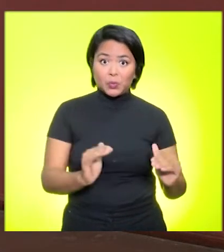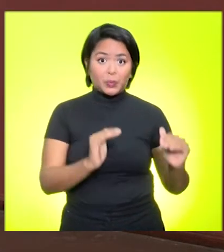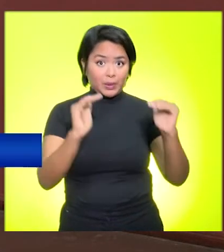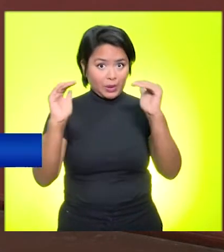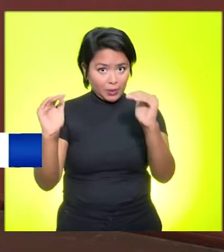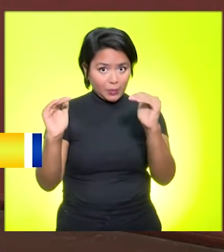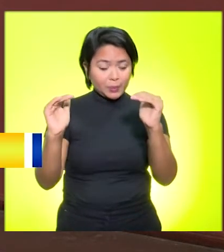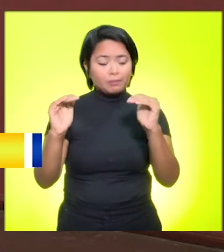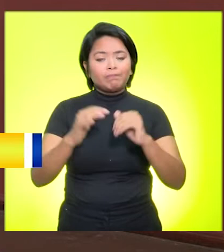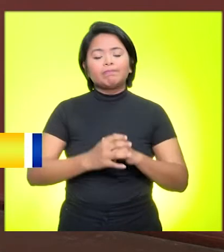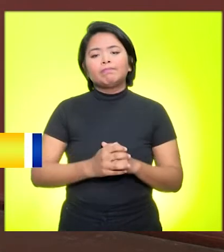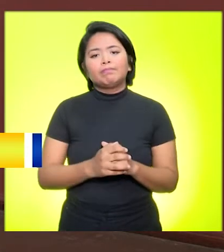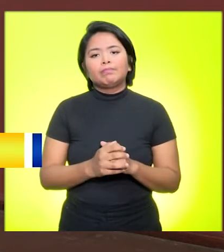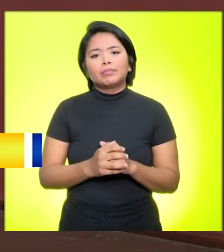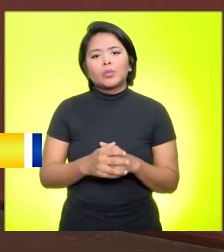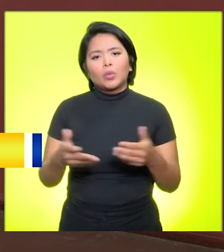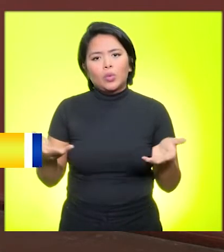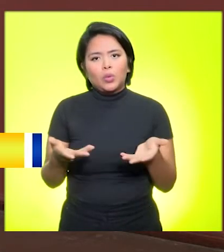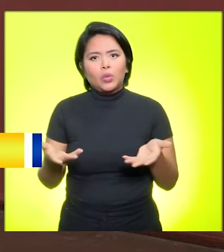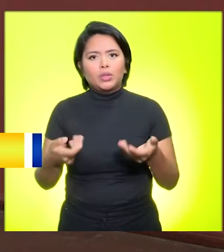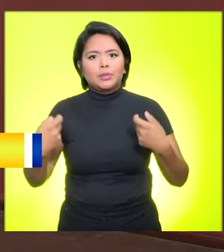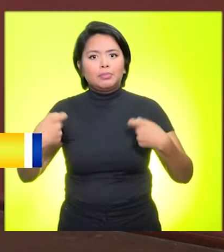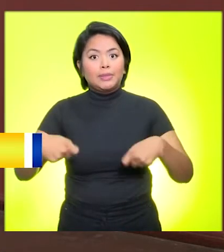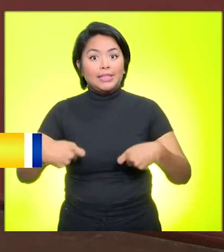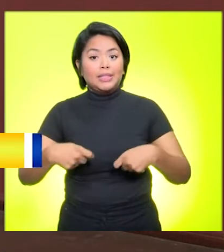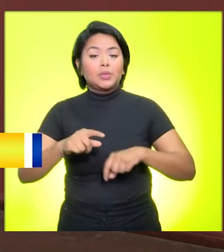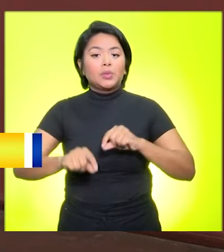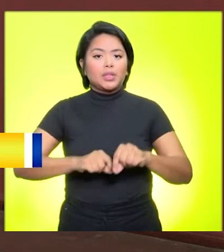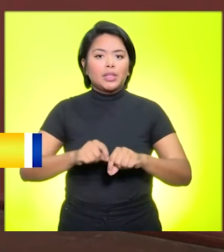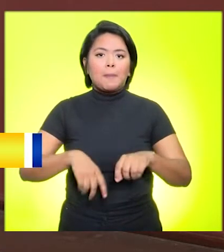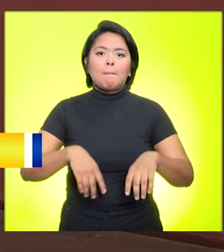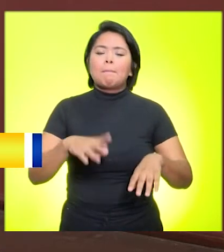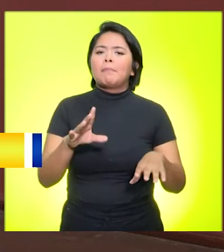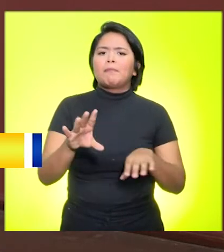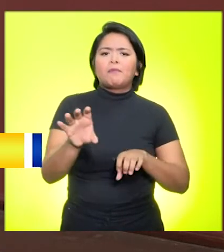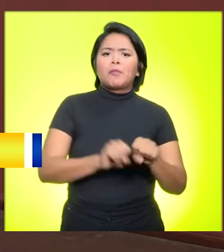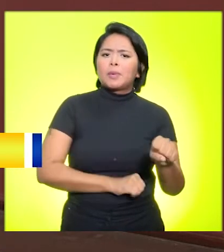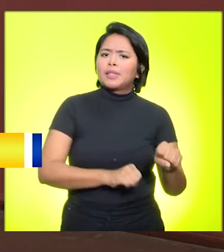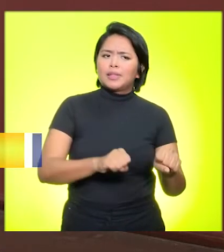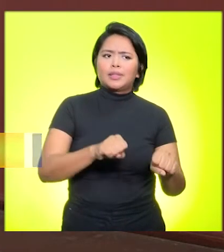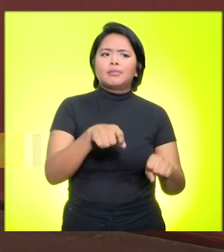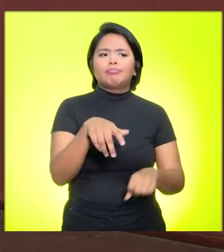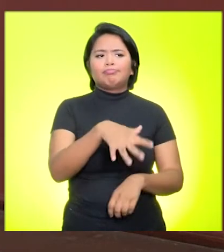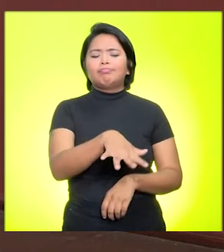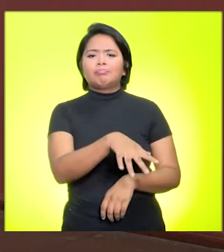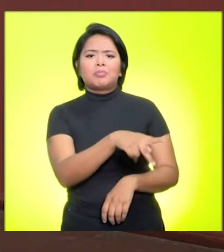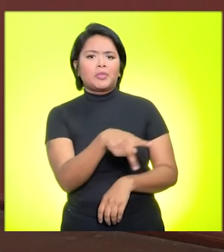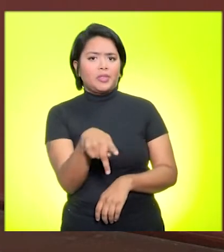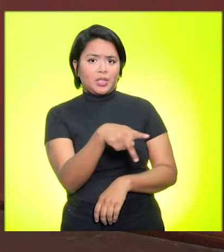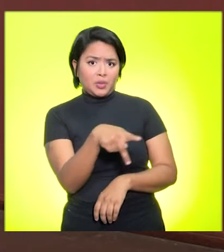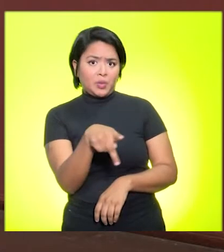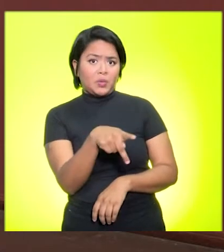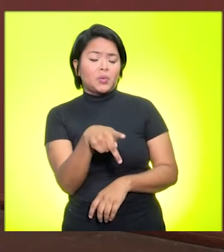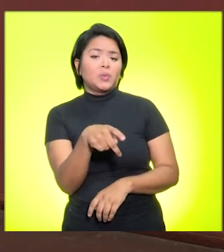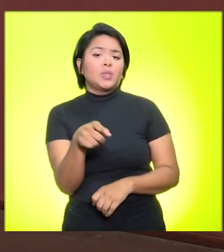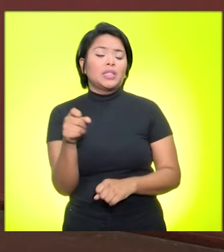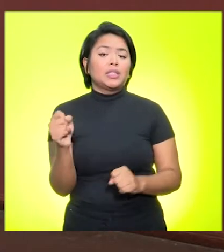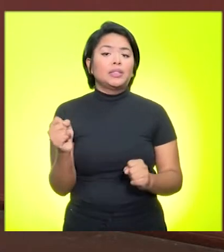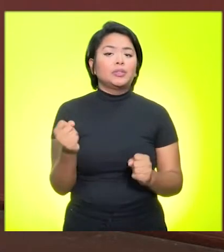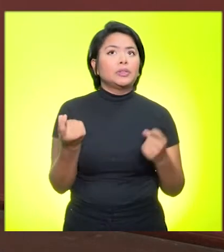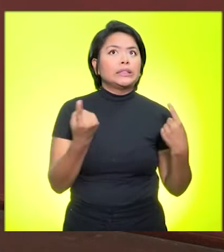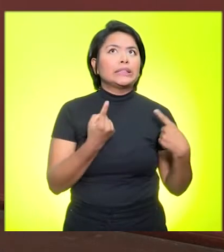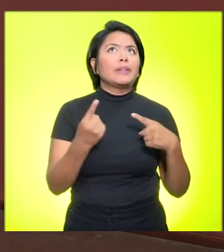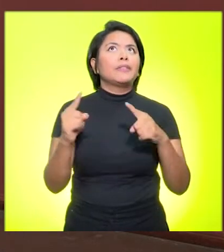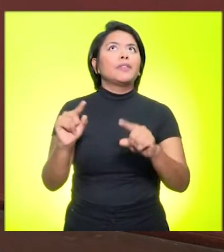uma necessidade frequente de autoformação pelos professores. O desafio ainda de aceitar